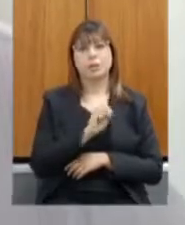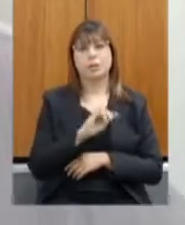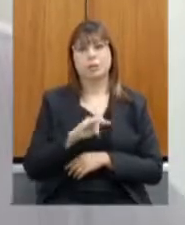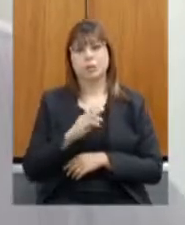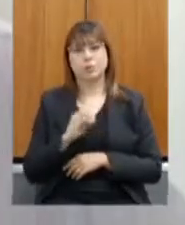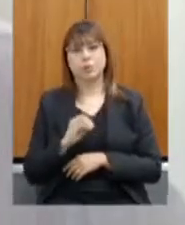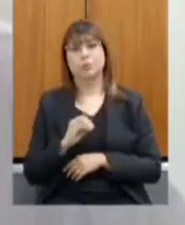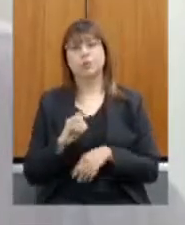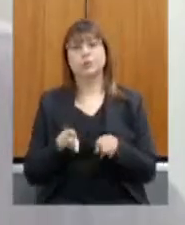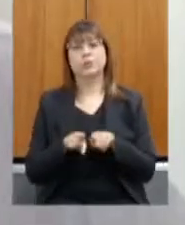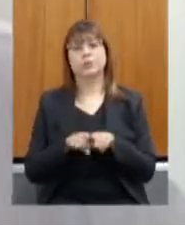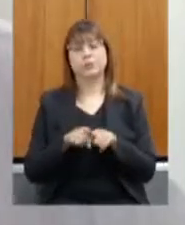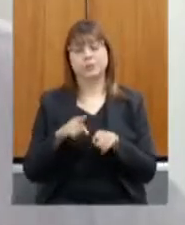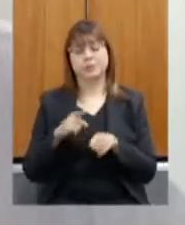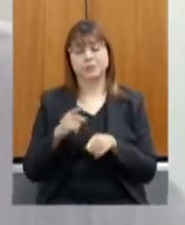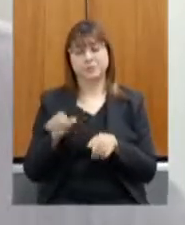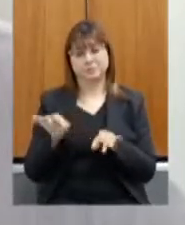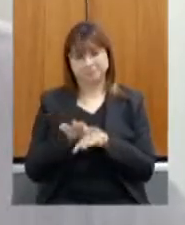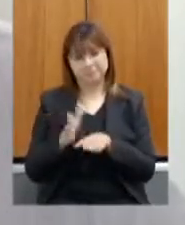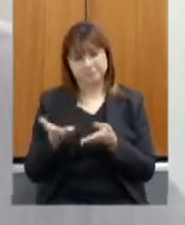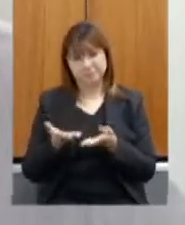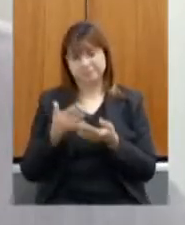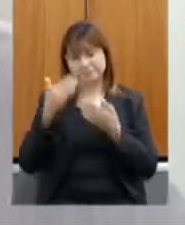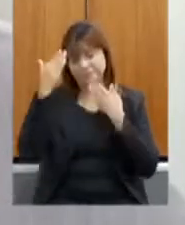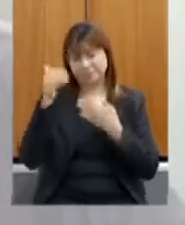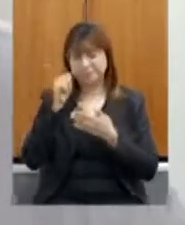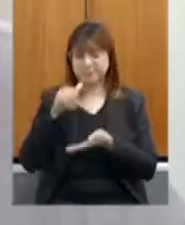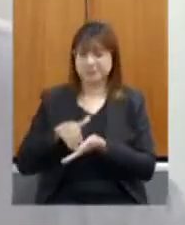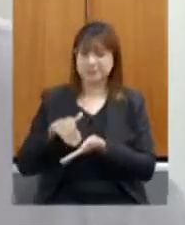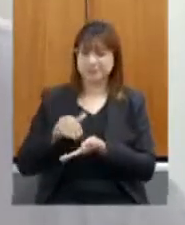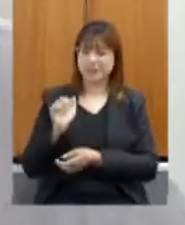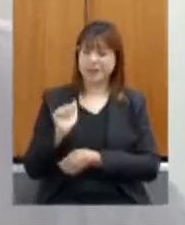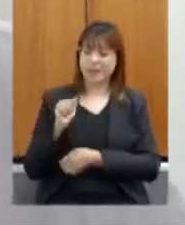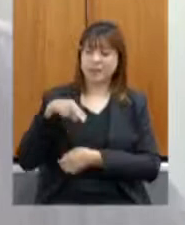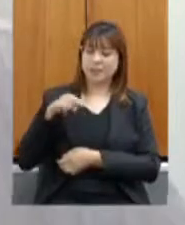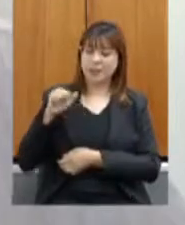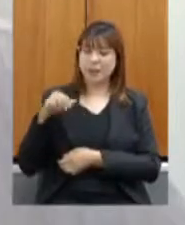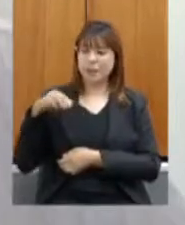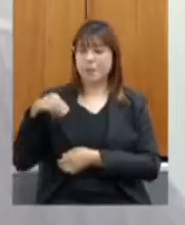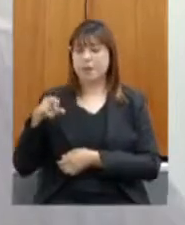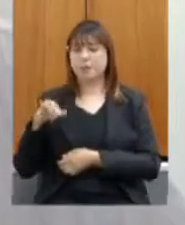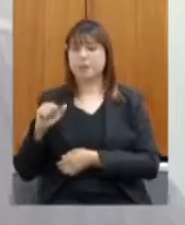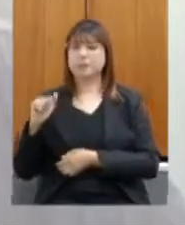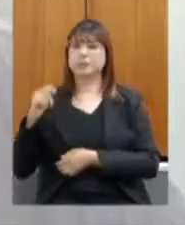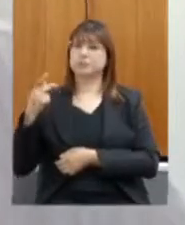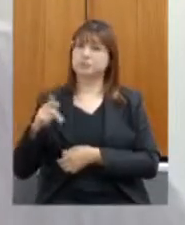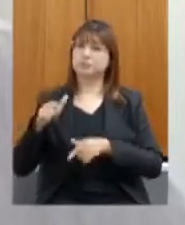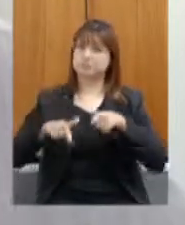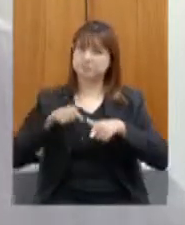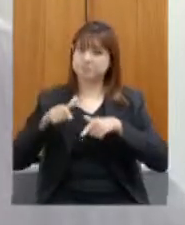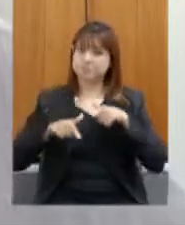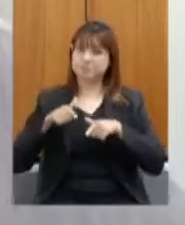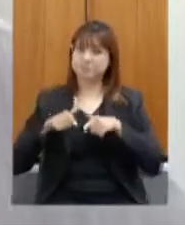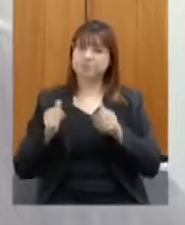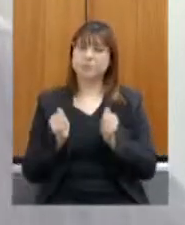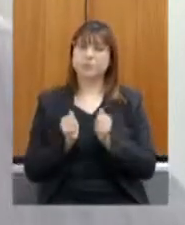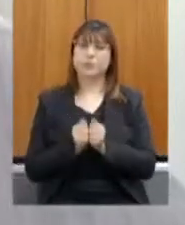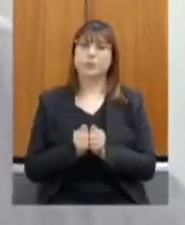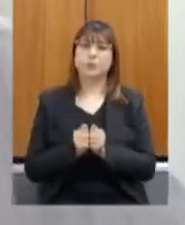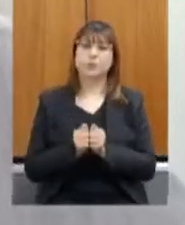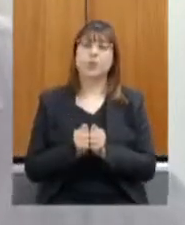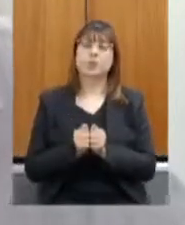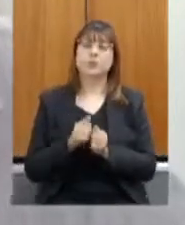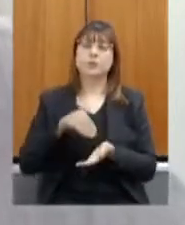a Assembleia agradecer a nossa secretária Ana Maria pelo trabalho que está sendo feito junto à secretaria de